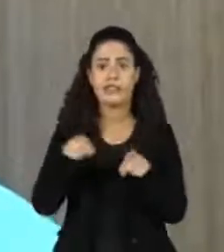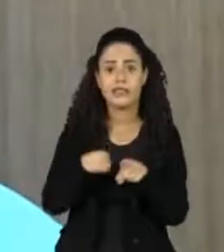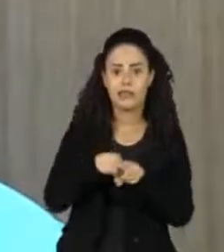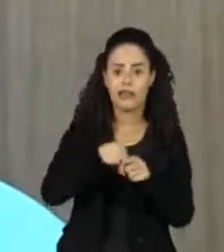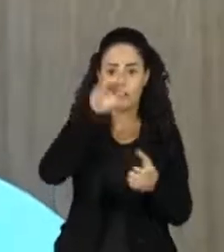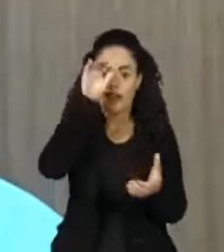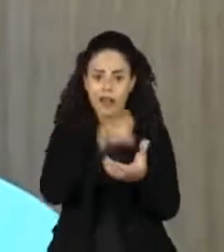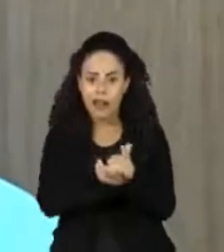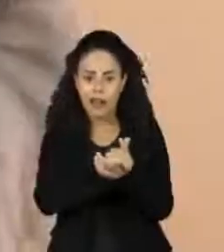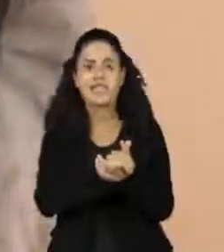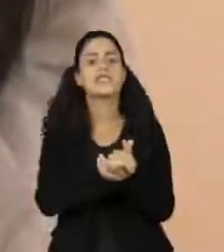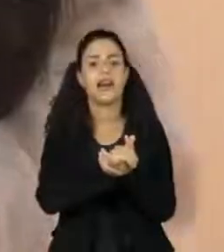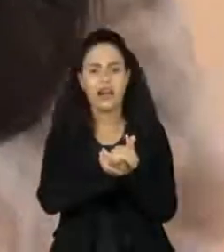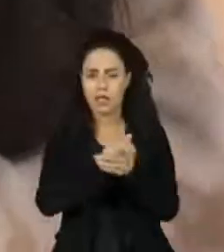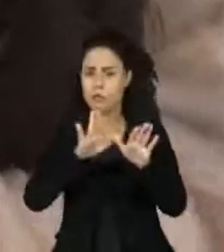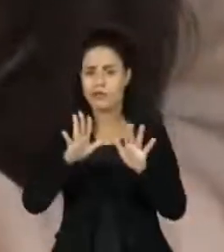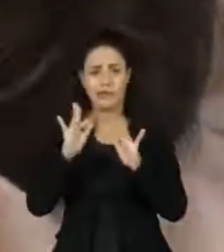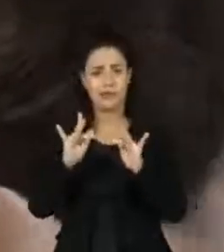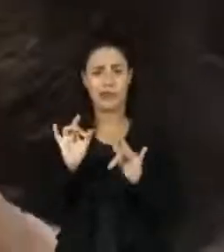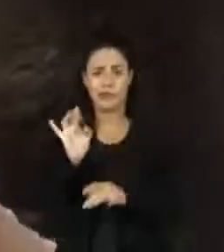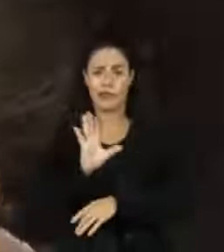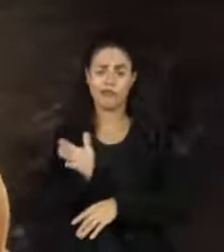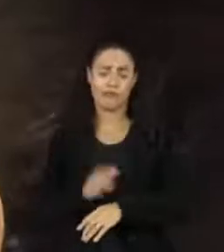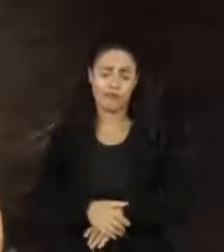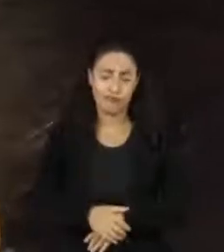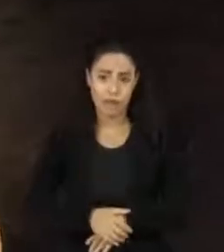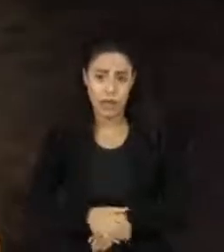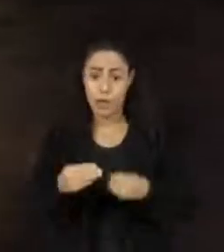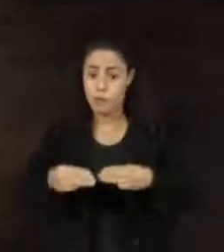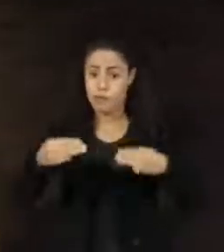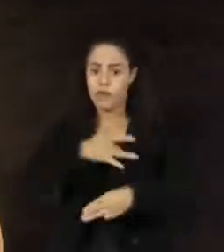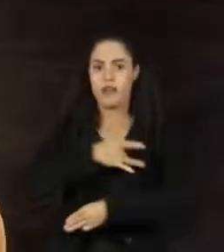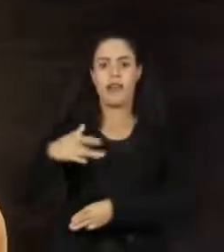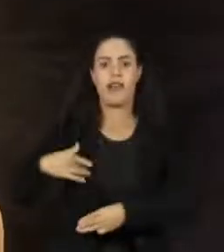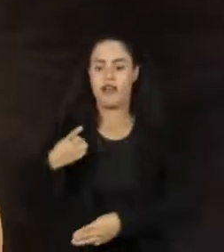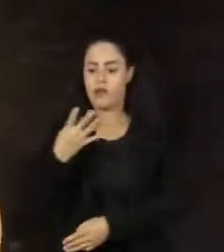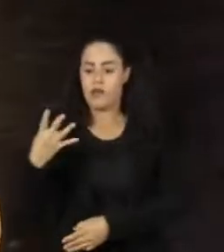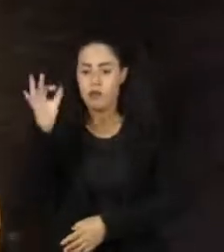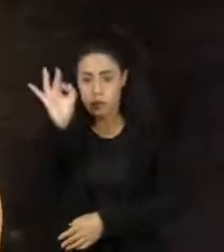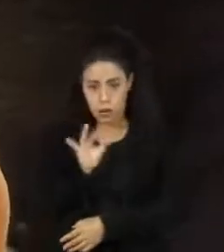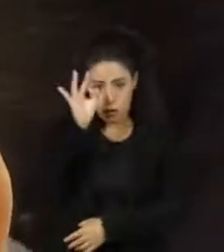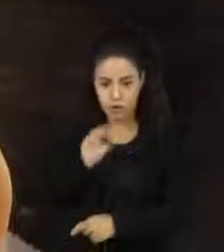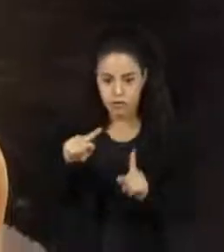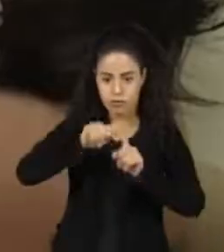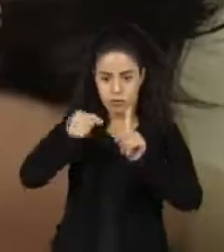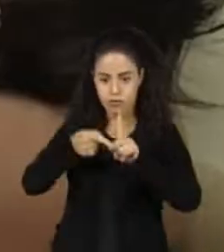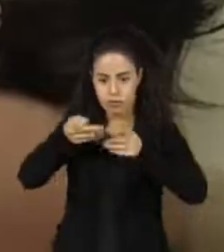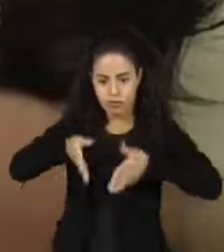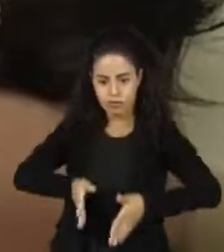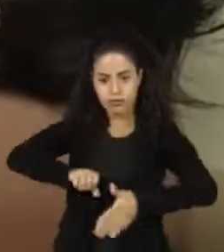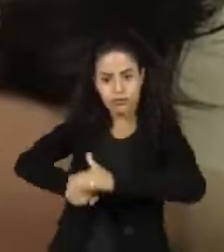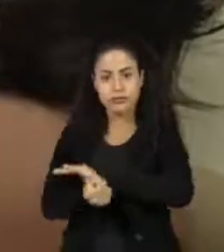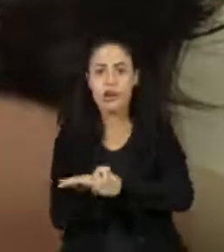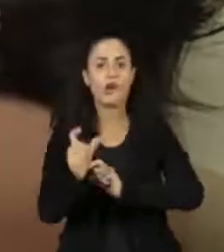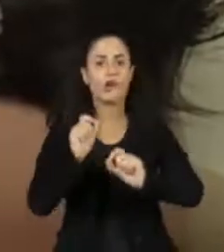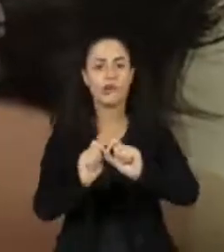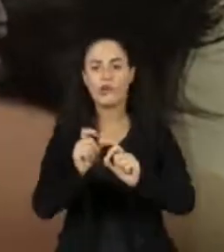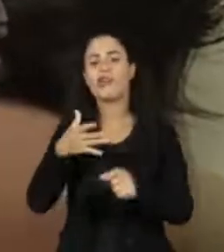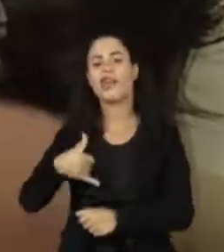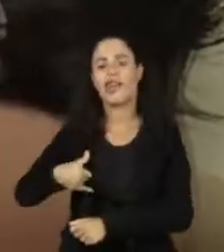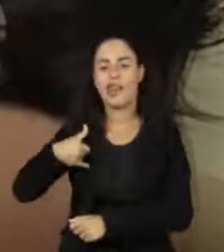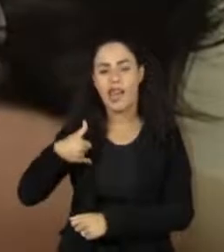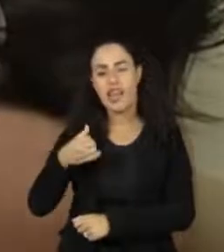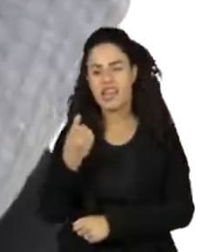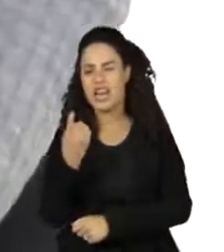que são casadas. Segundo o Ministério da Saúde, 14% dos partos realizados no Brasil são de adolescentes de até